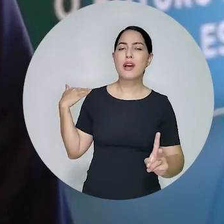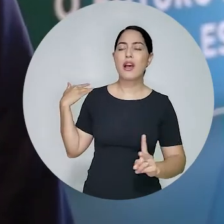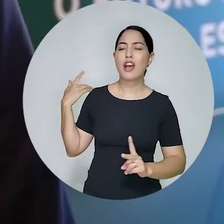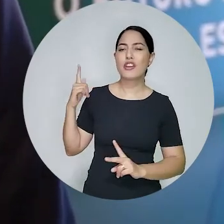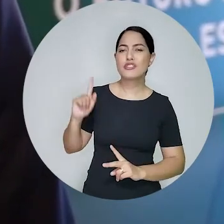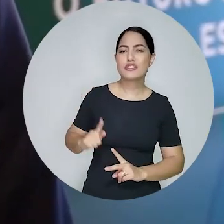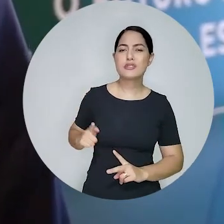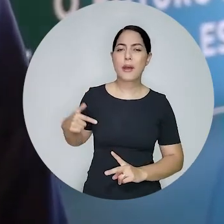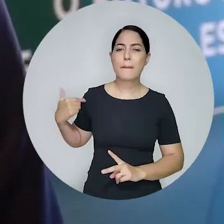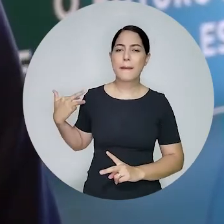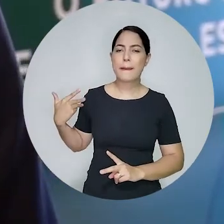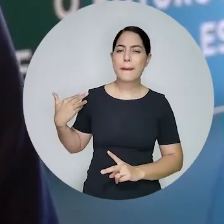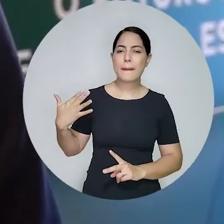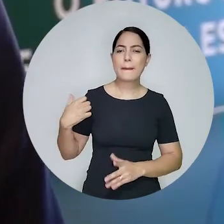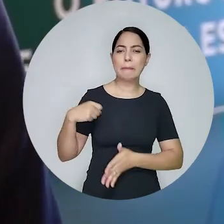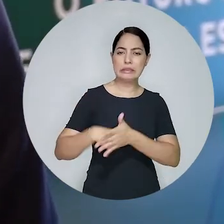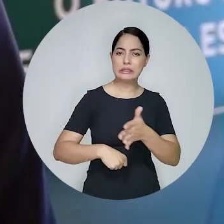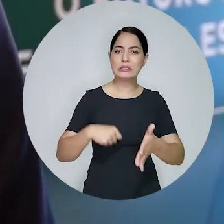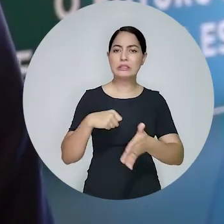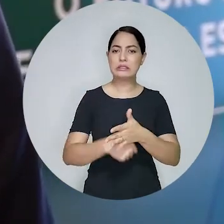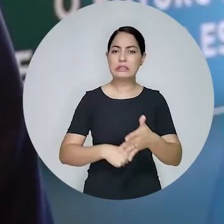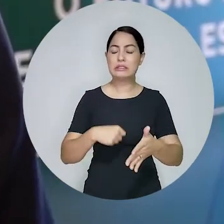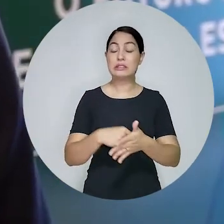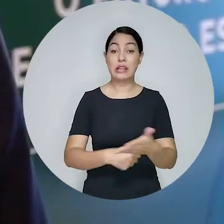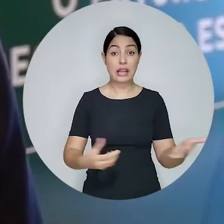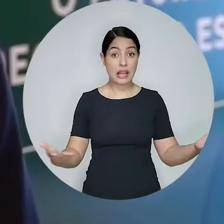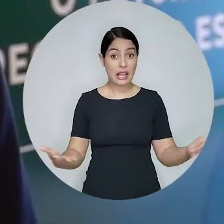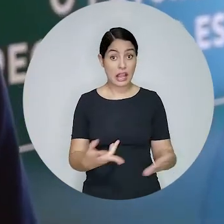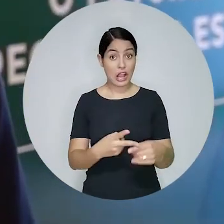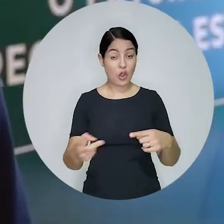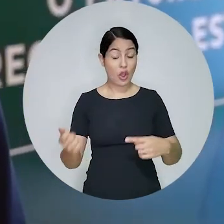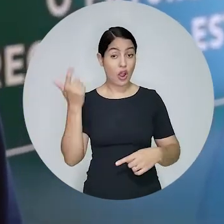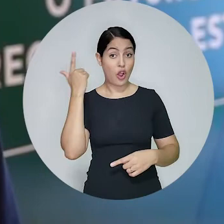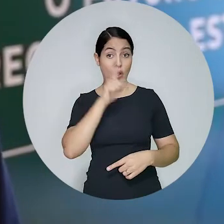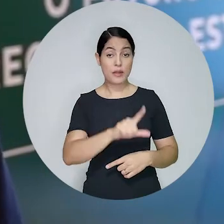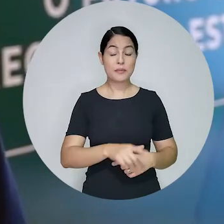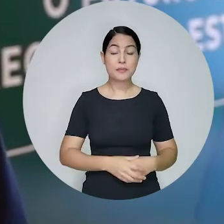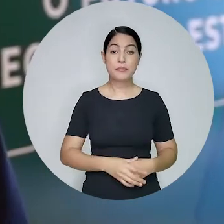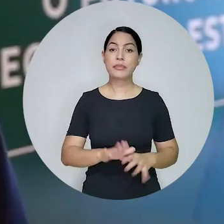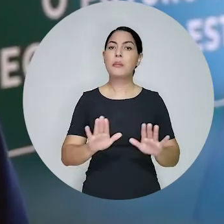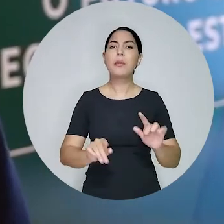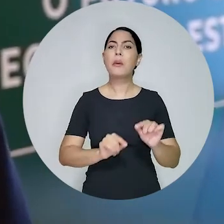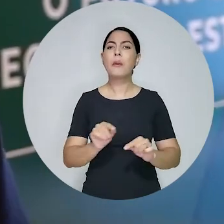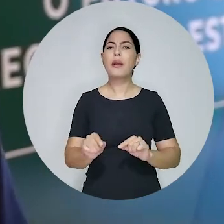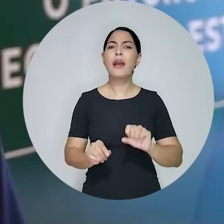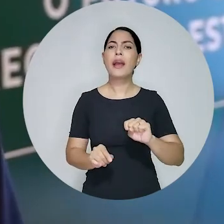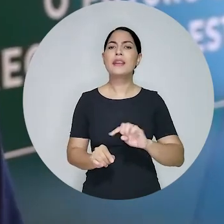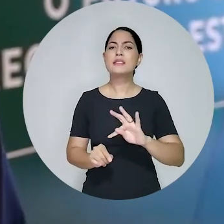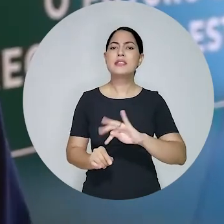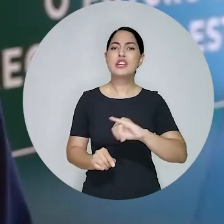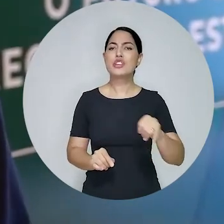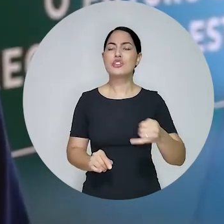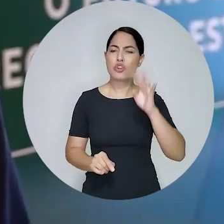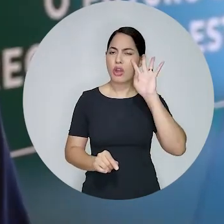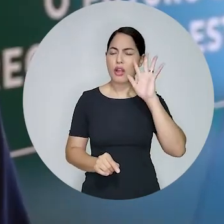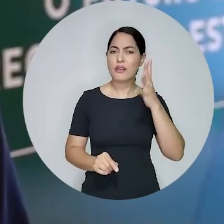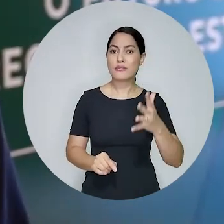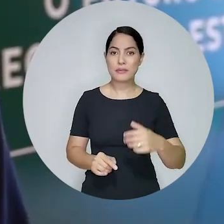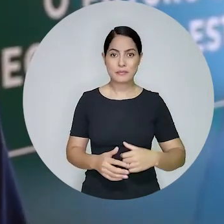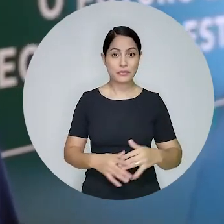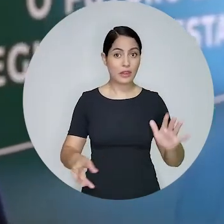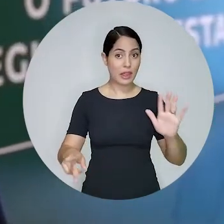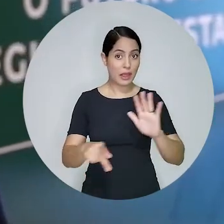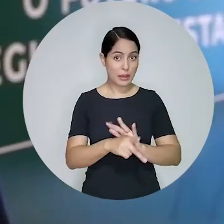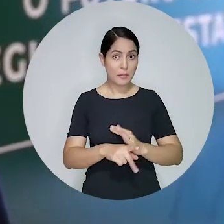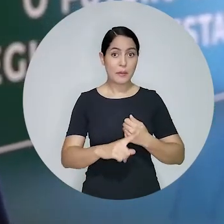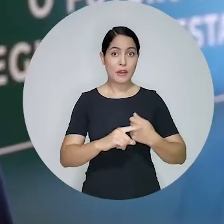vitória construída a várias gestões. O que foi dito e decidido ali justamente foi a reafirmar o texto legal